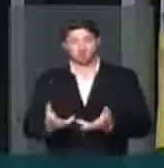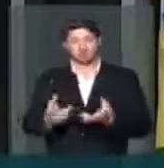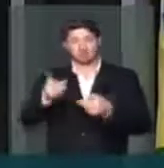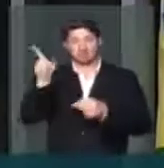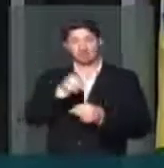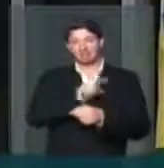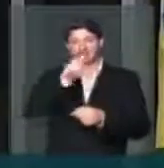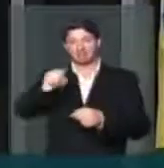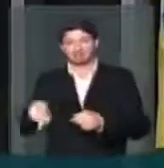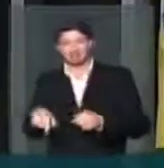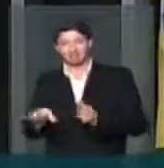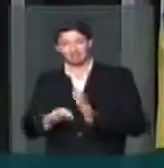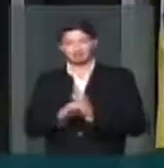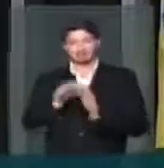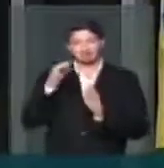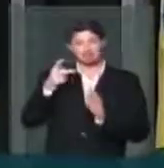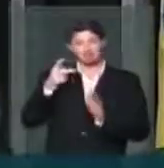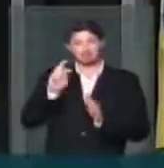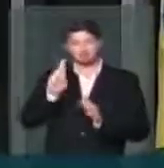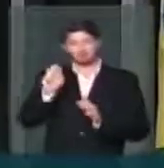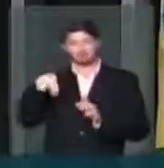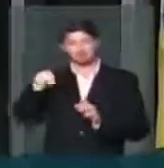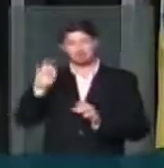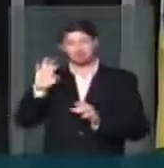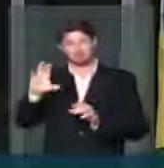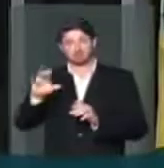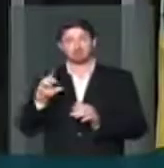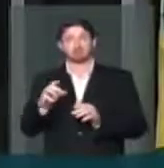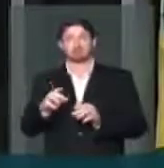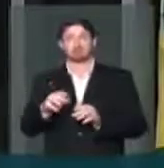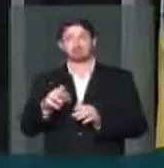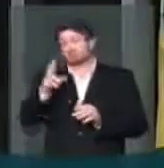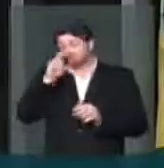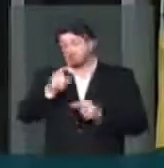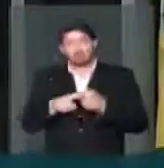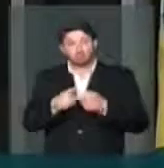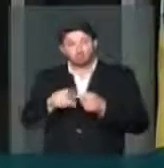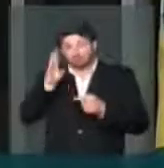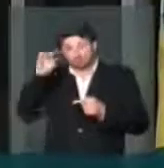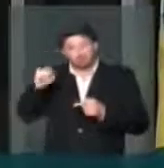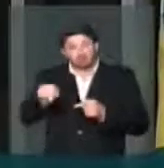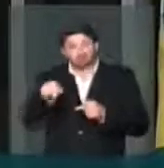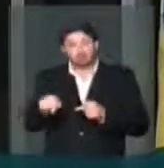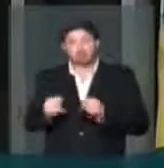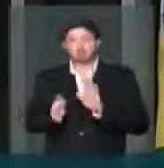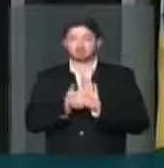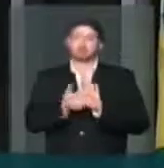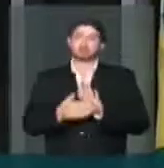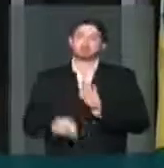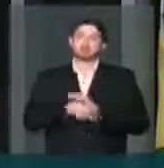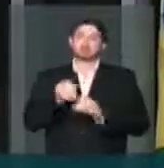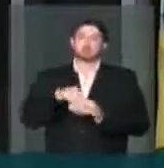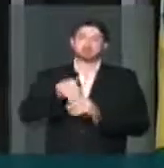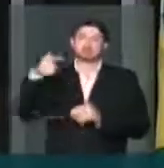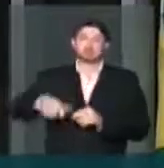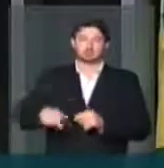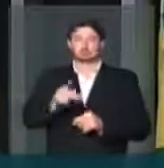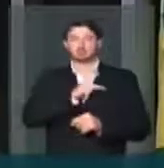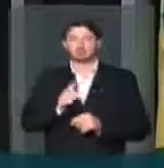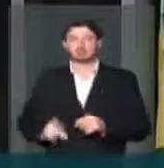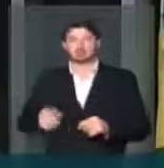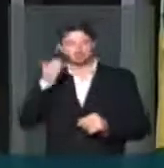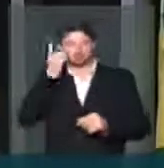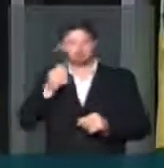cancelamento das matrículas do Pronatec é imensa, porque foi essa, inclusive, uma das principais propostas da reeleição da presidente.